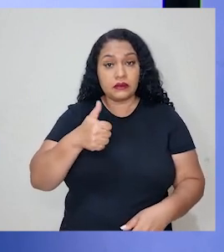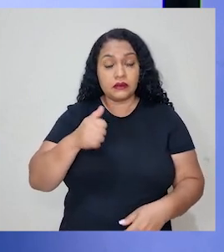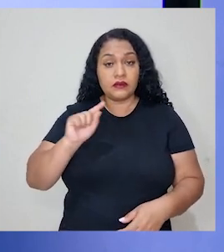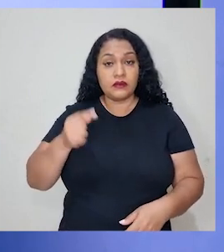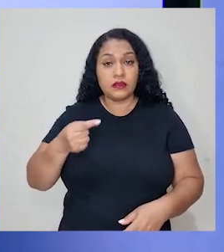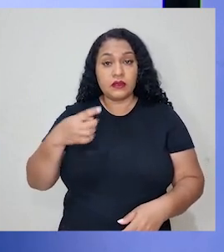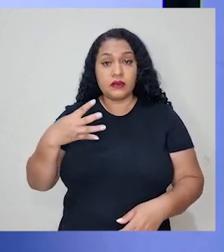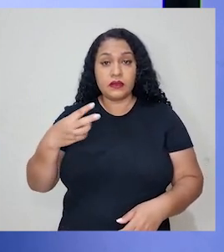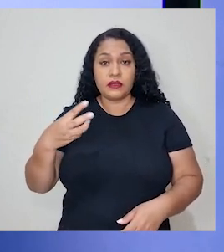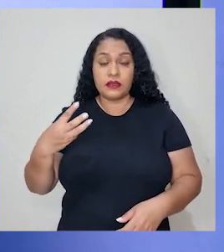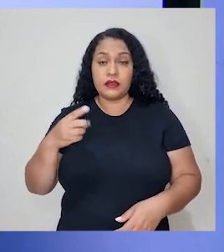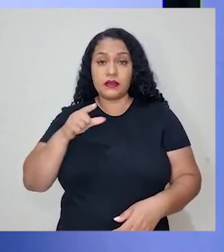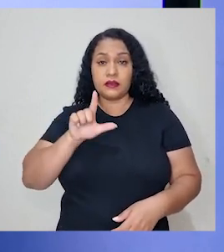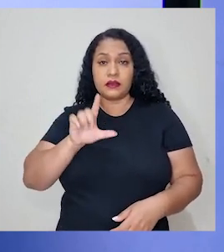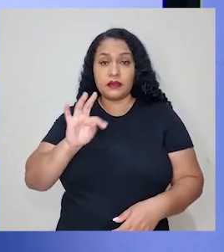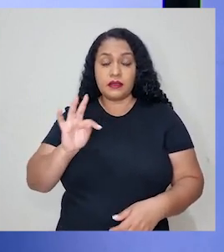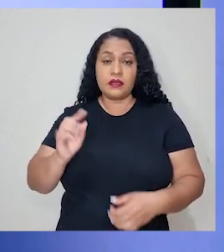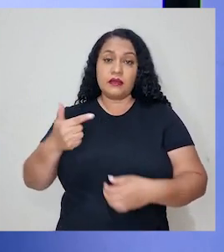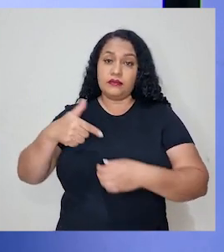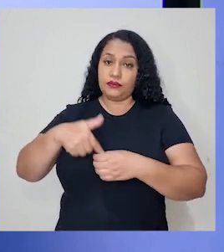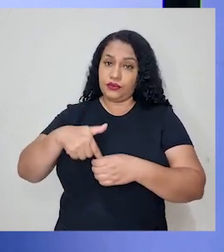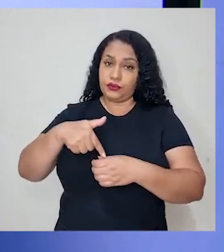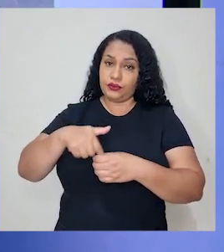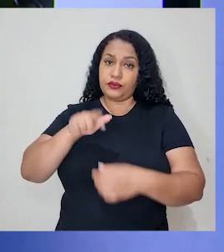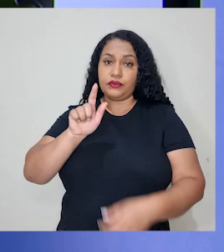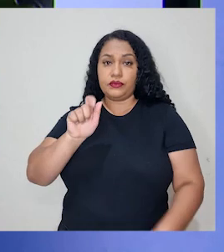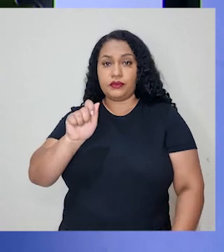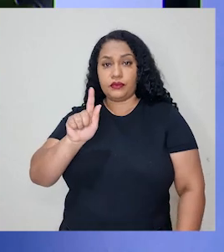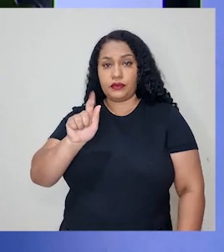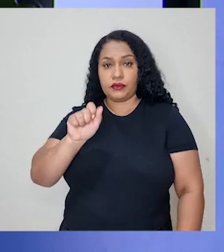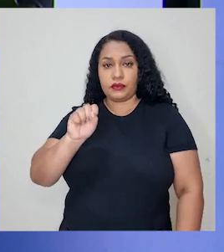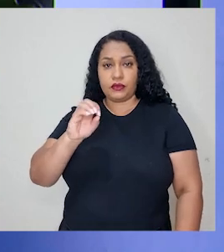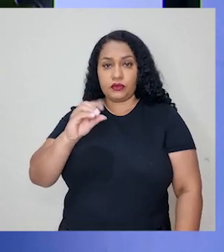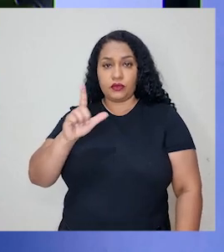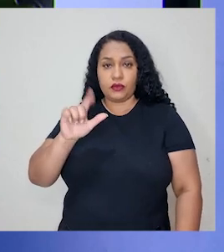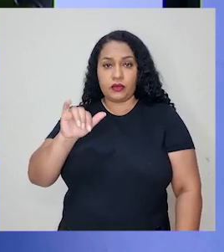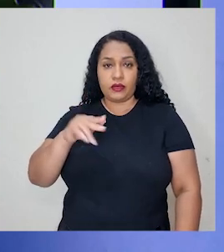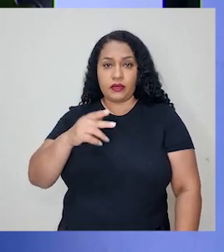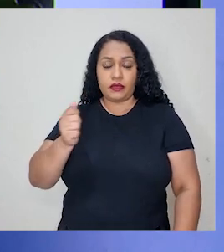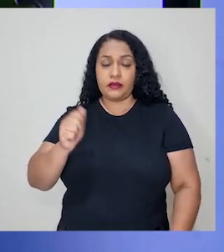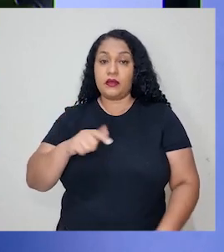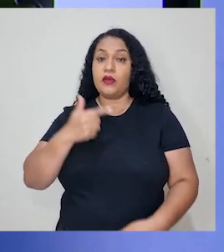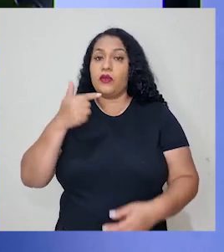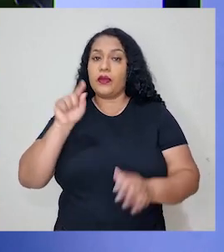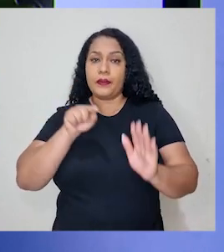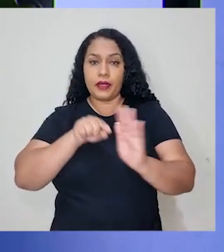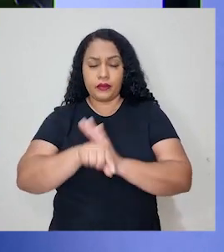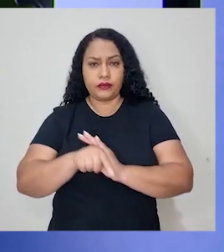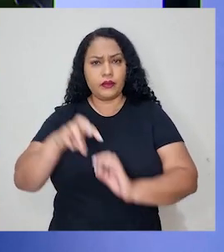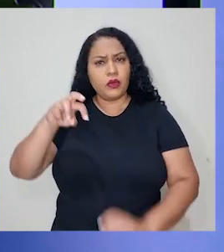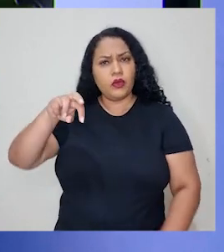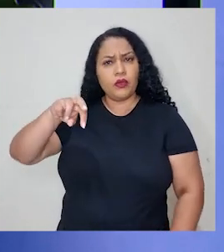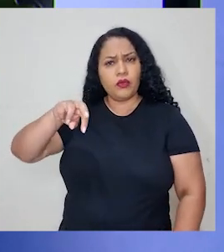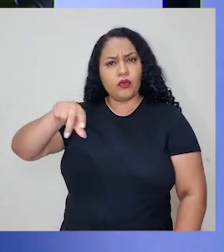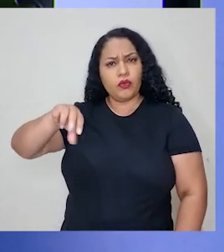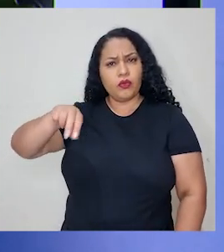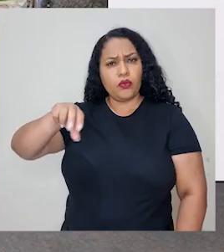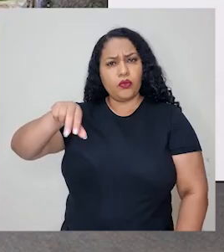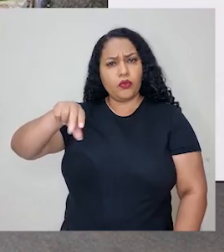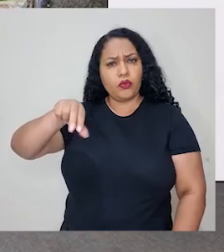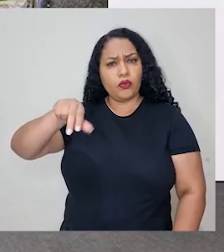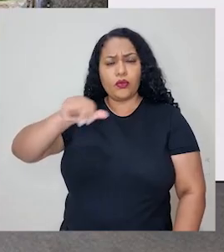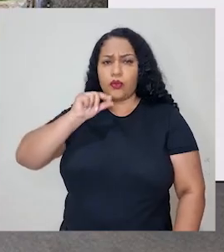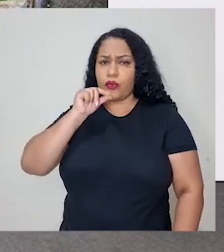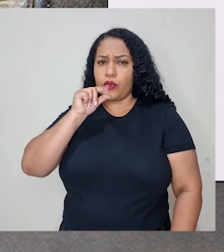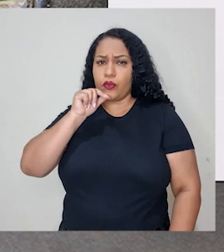de gasolina. Vamos para o próximo exercício. Uma torneira, quando aberta,